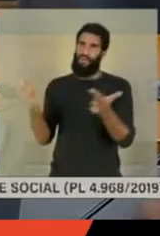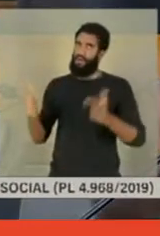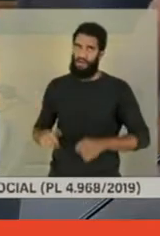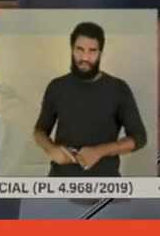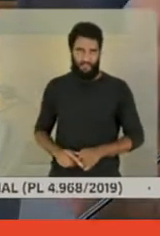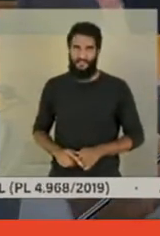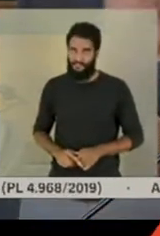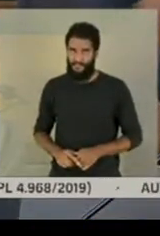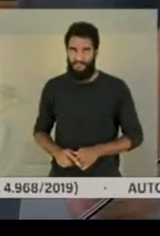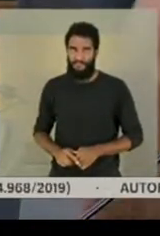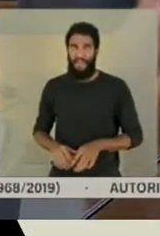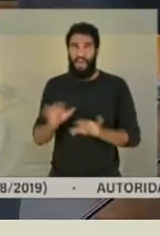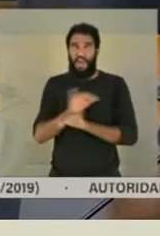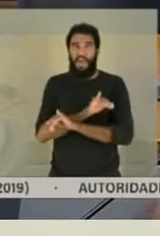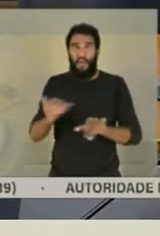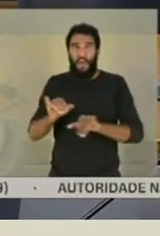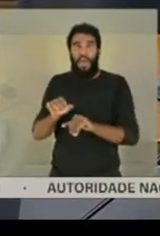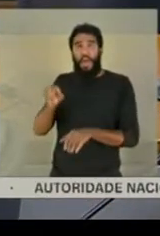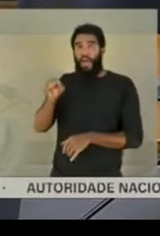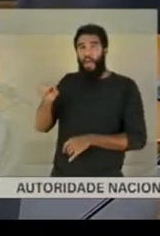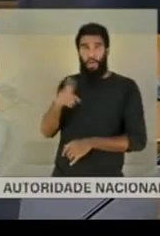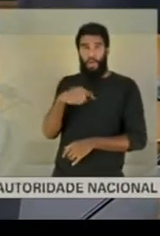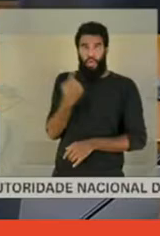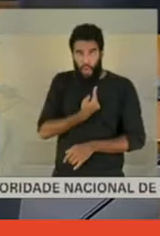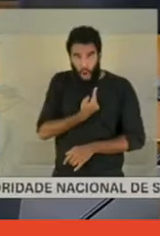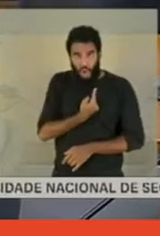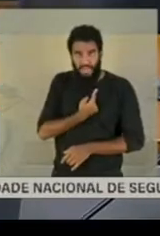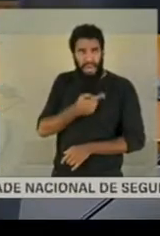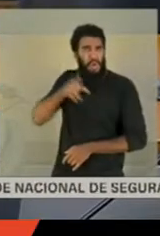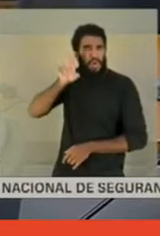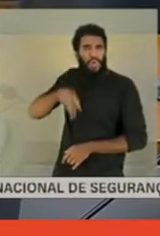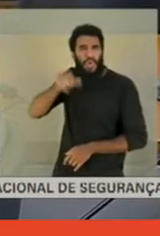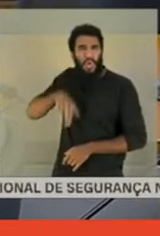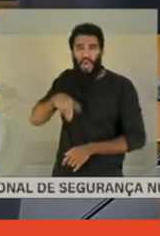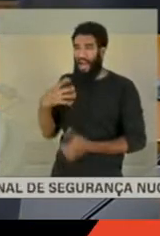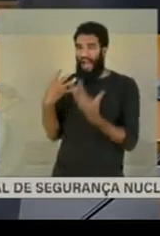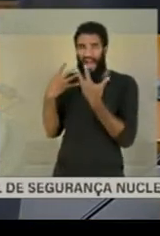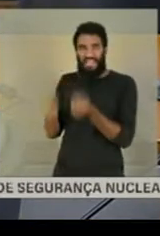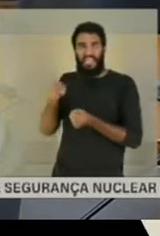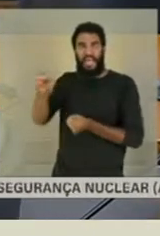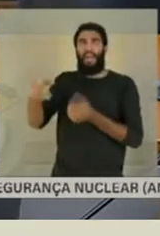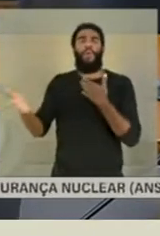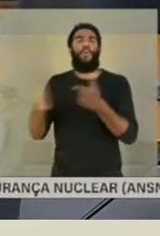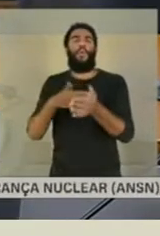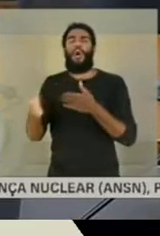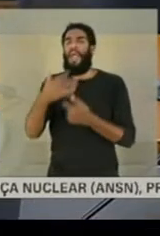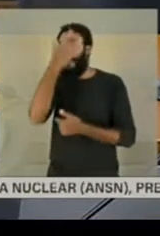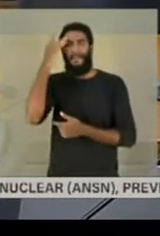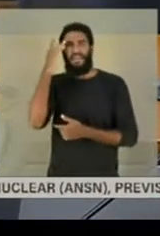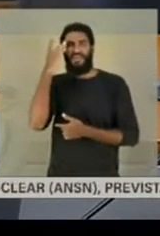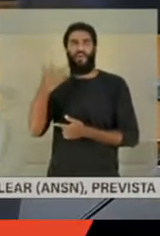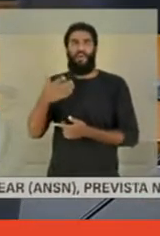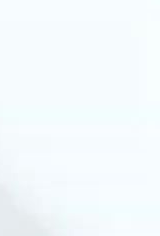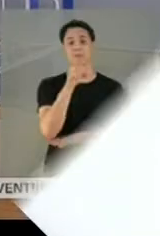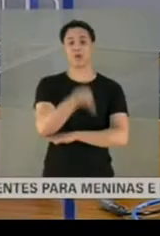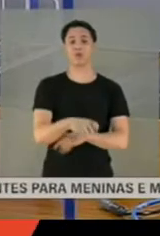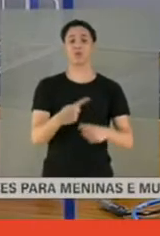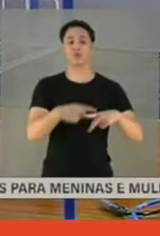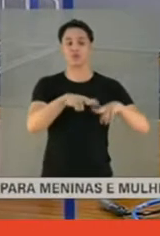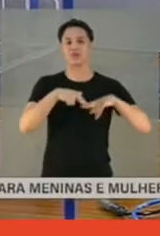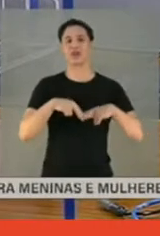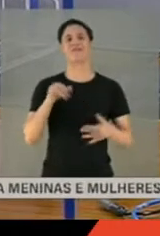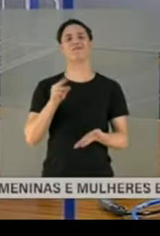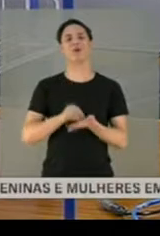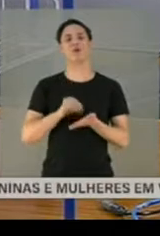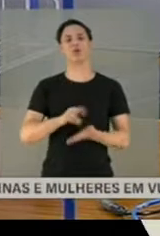nunca mais sejamos governados da mesma maneira por quem quer que seja. Muito obrigado. Todos